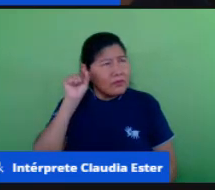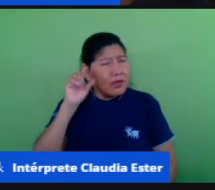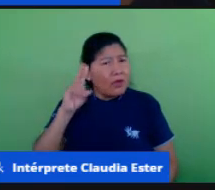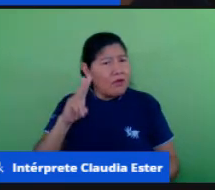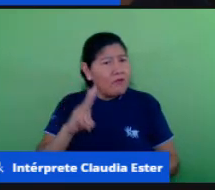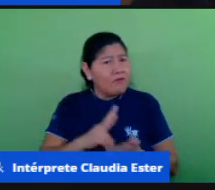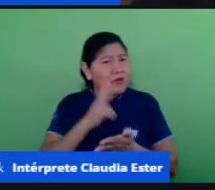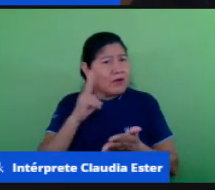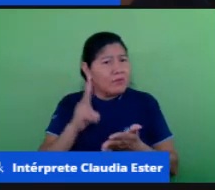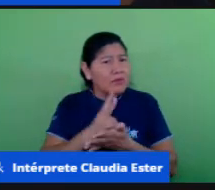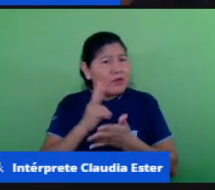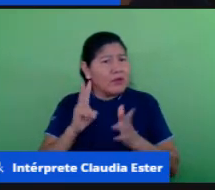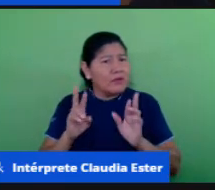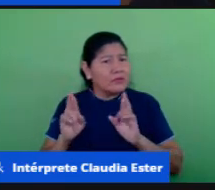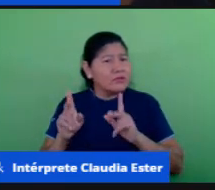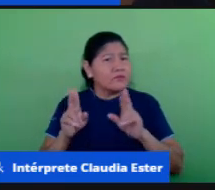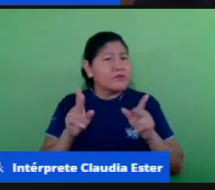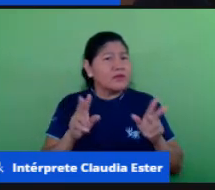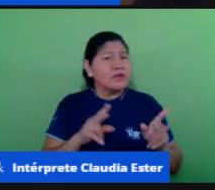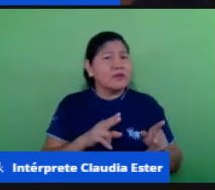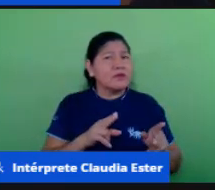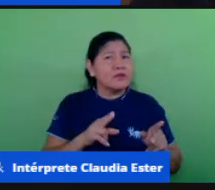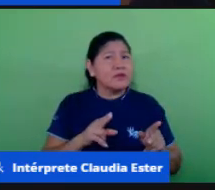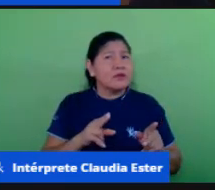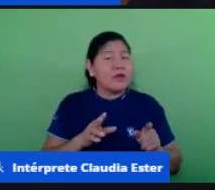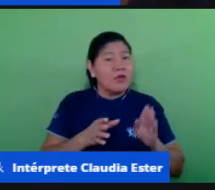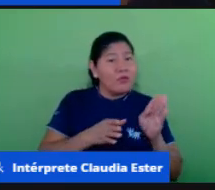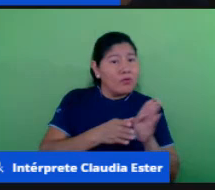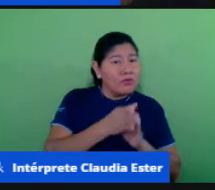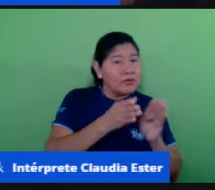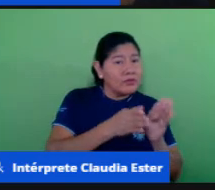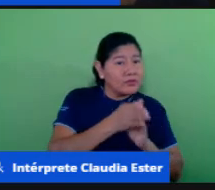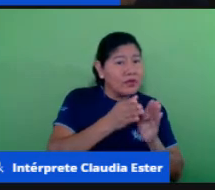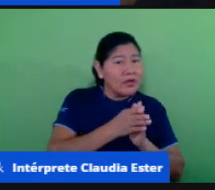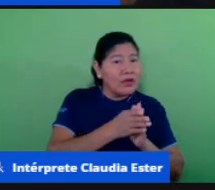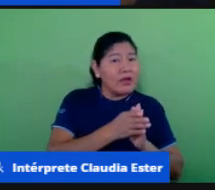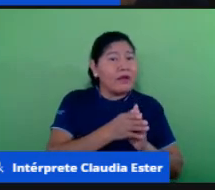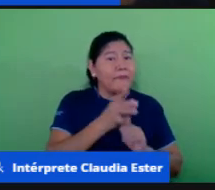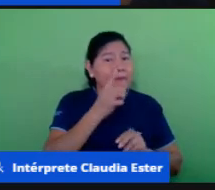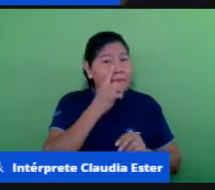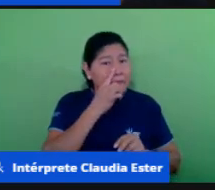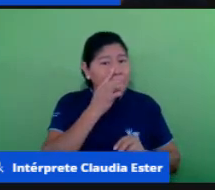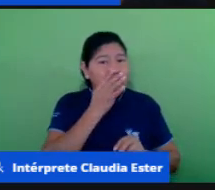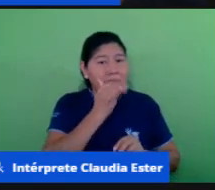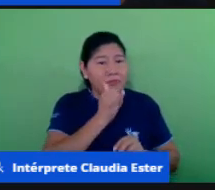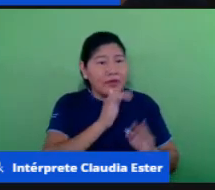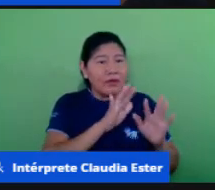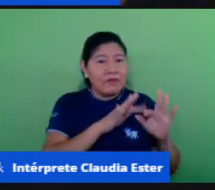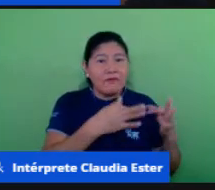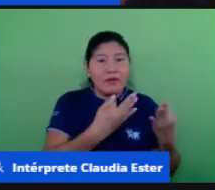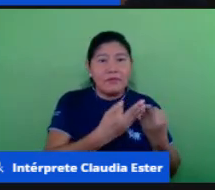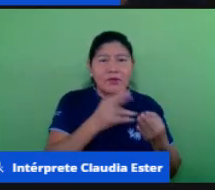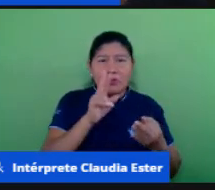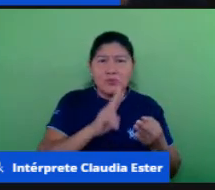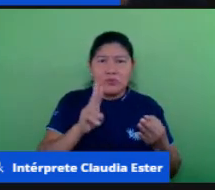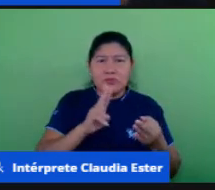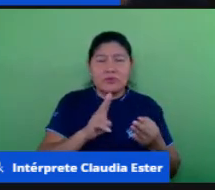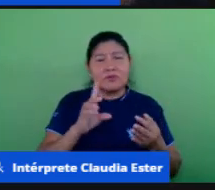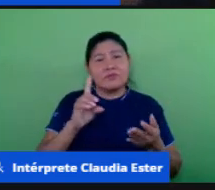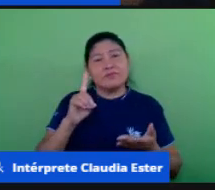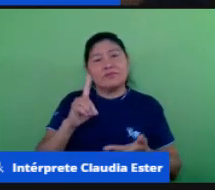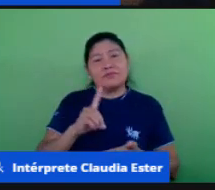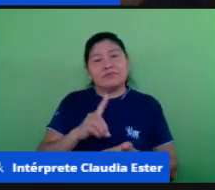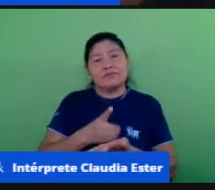ele até mesmo os pais né a busca de um dicionário porque às vezes você fala uma palavra não está entendendo o a